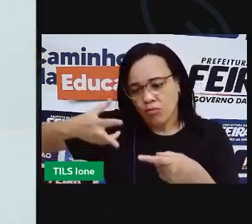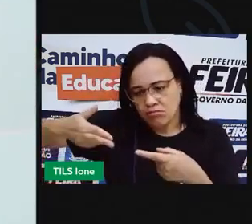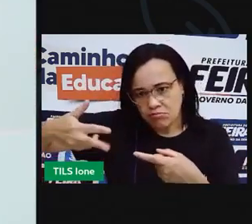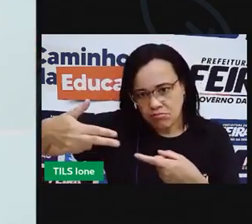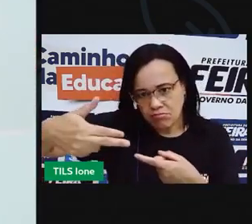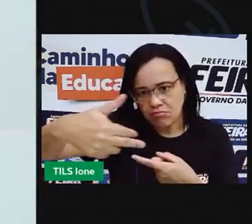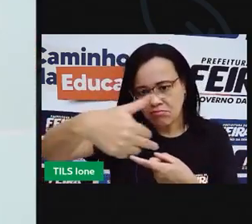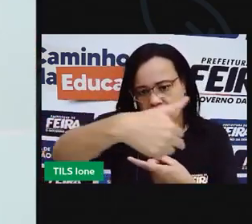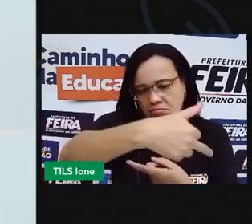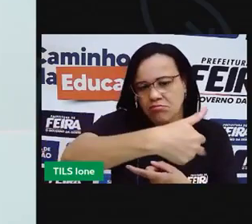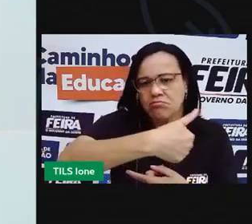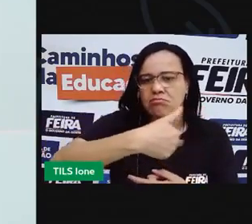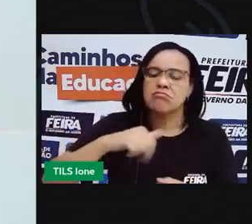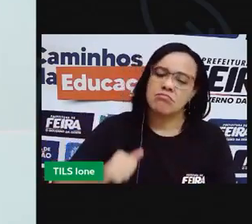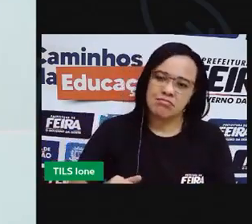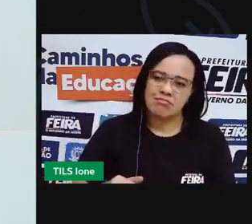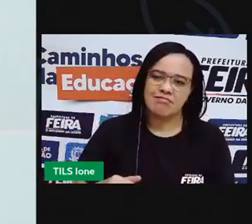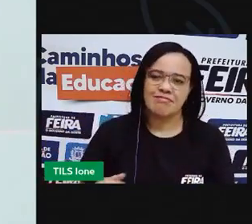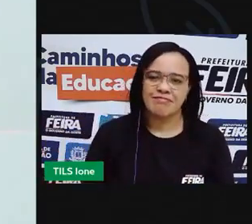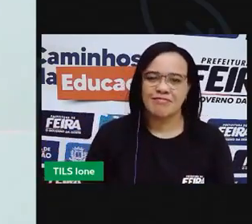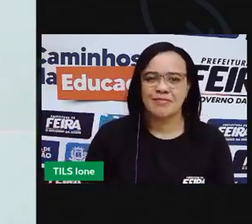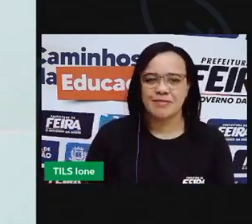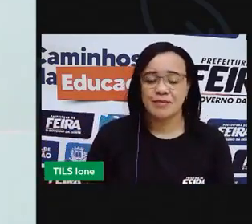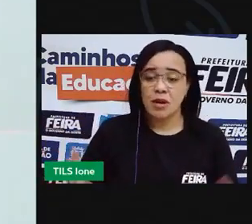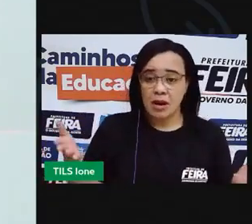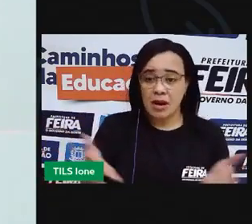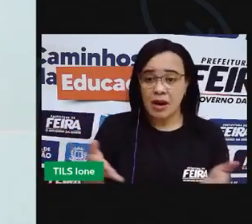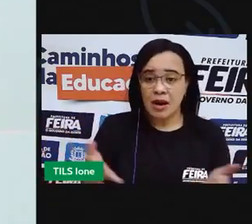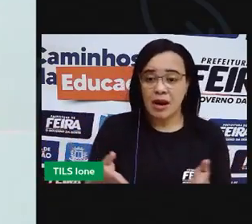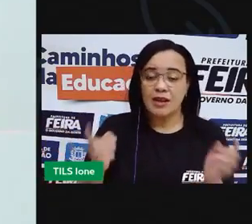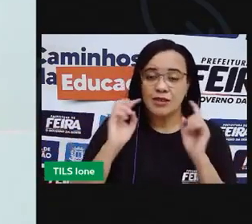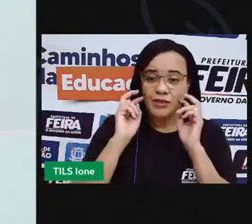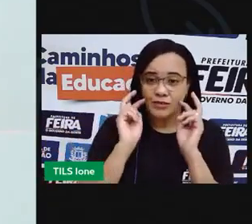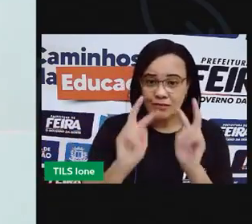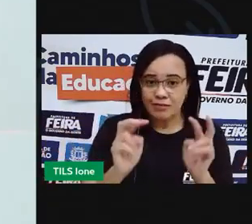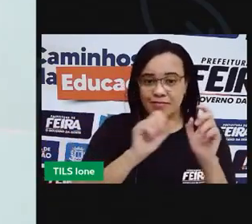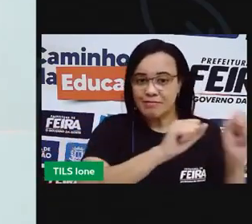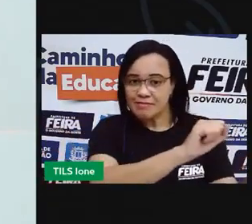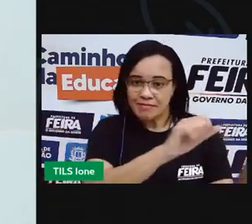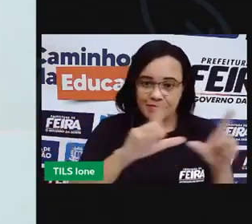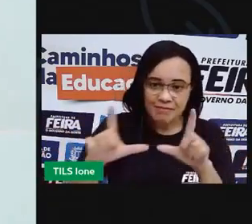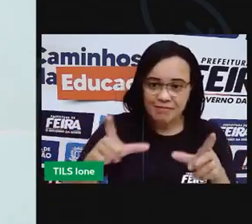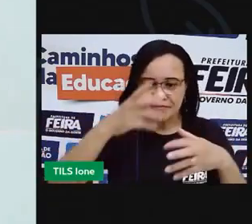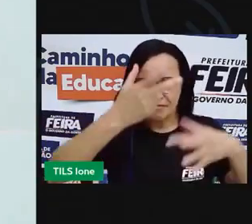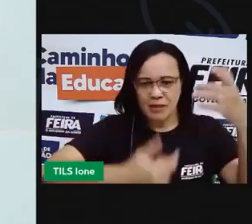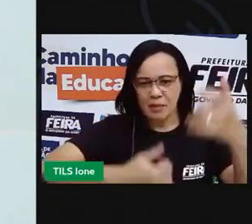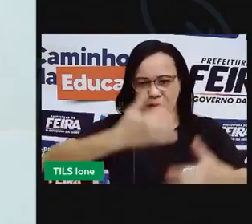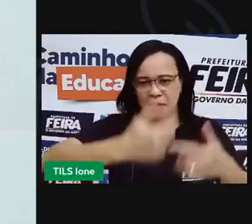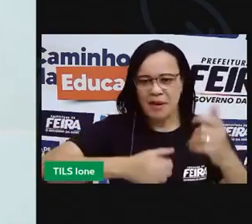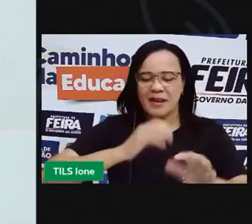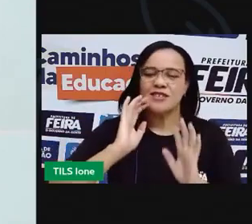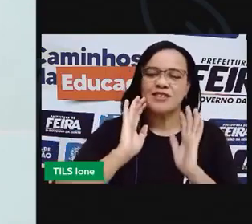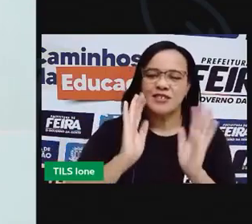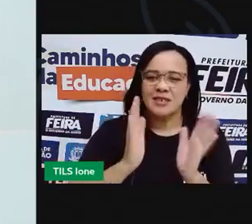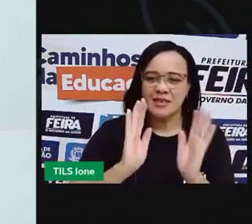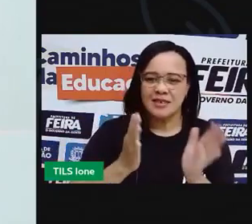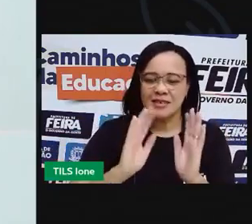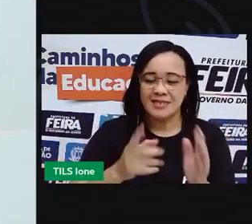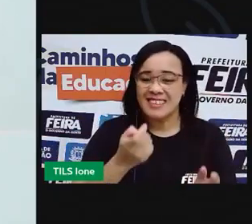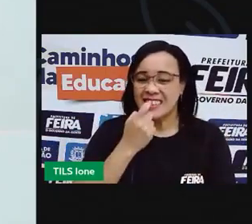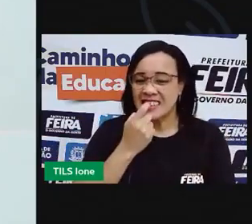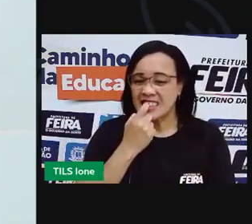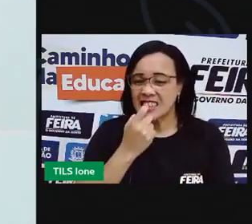agora que a gente sabe que a gente já via que o